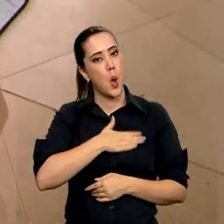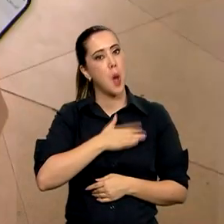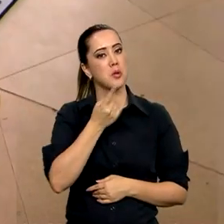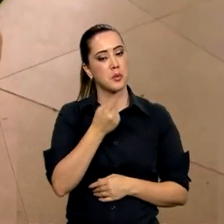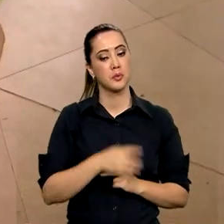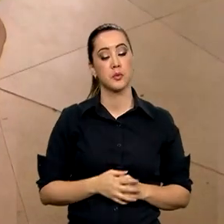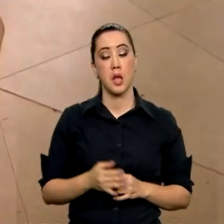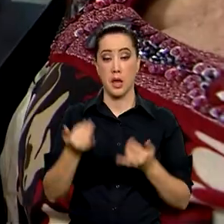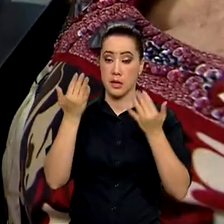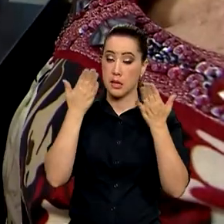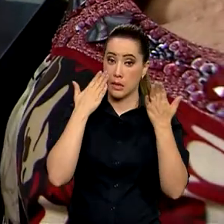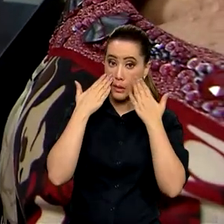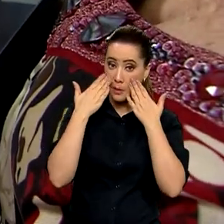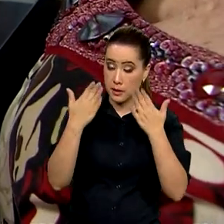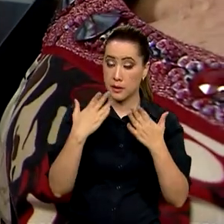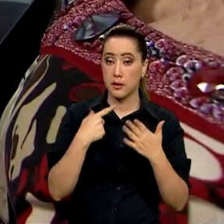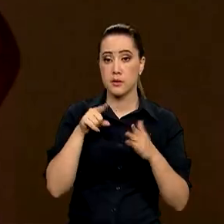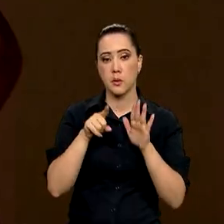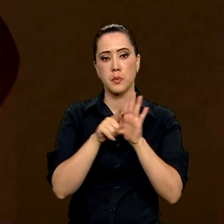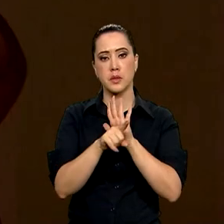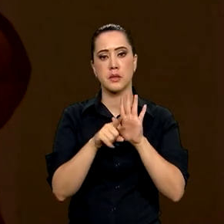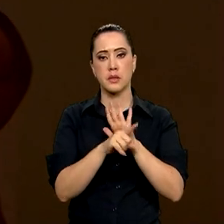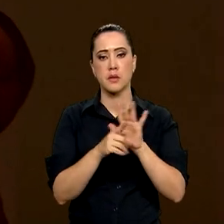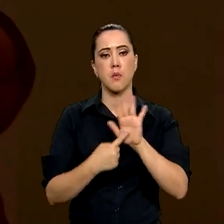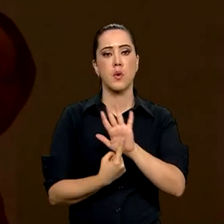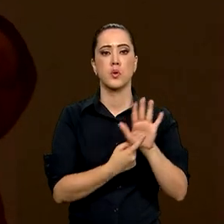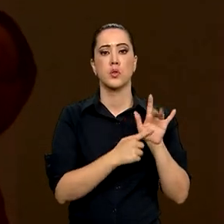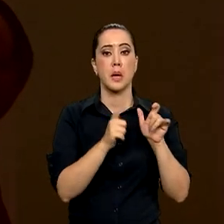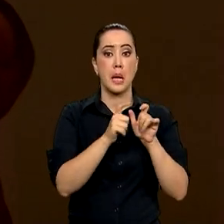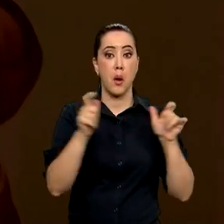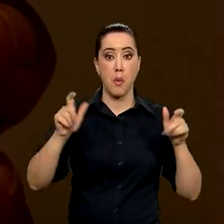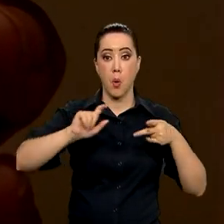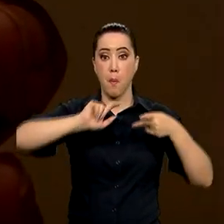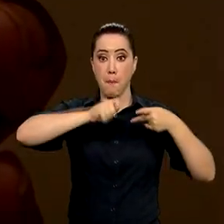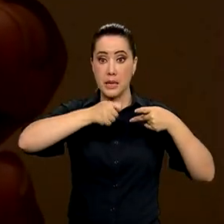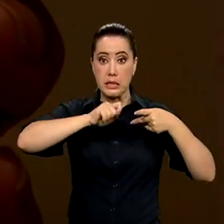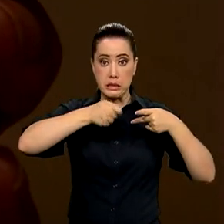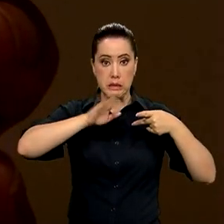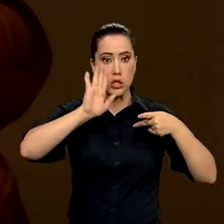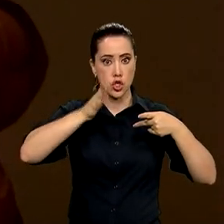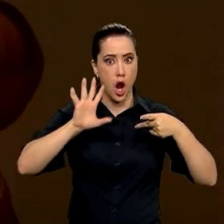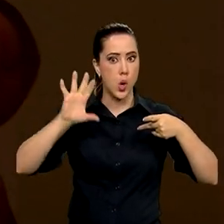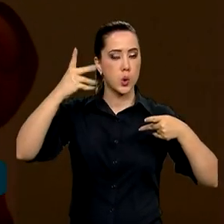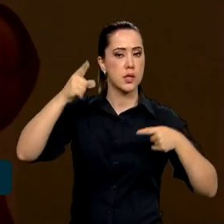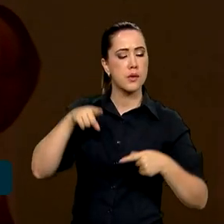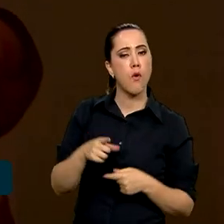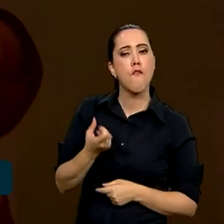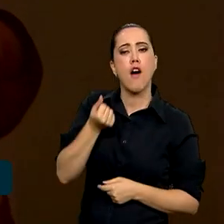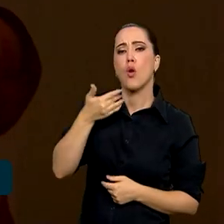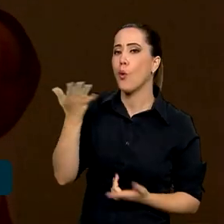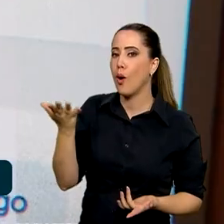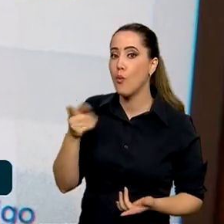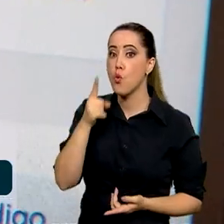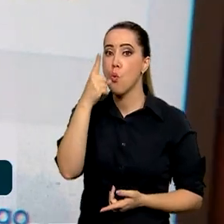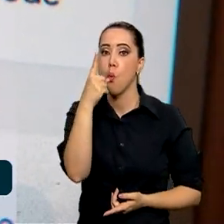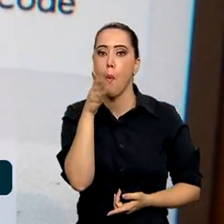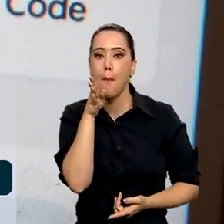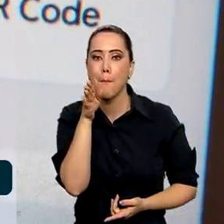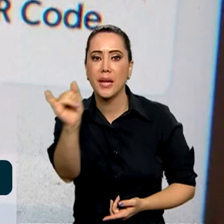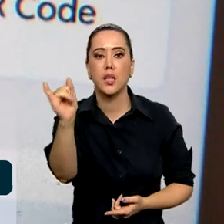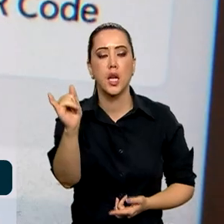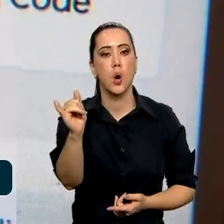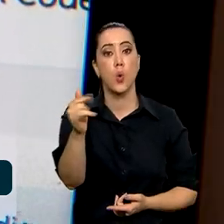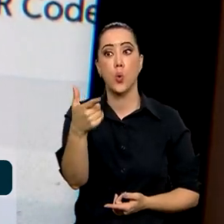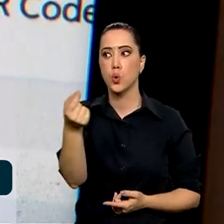Entre os dados apresentados, o levantamento mostra que a maior transação já realizada por PIX foi de 1